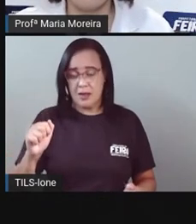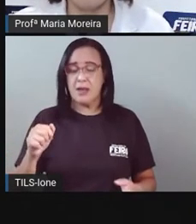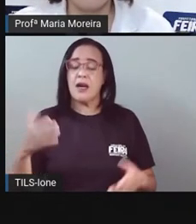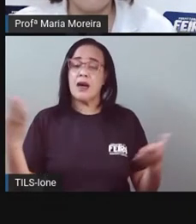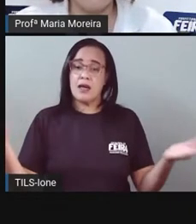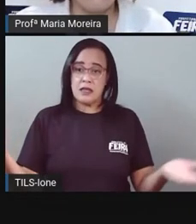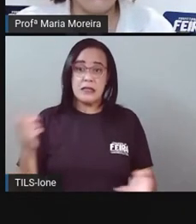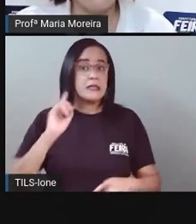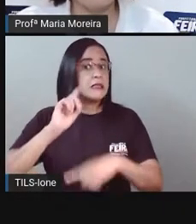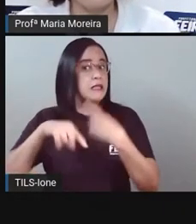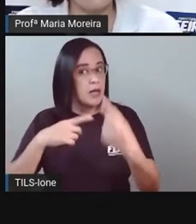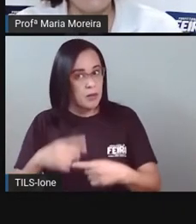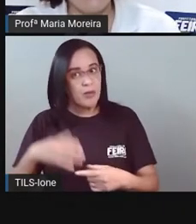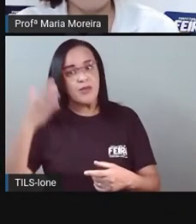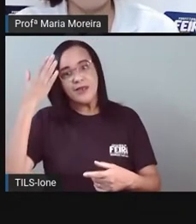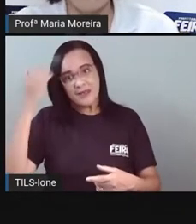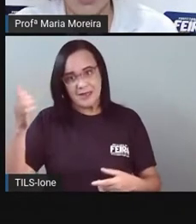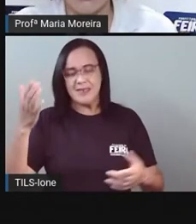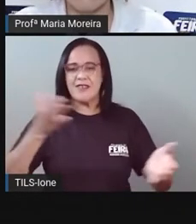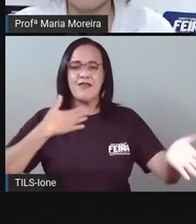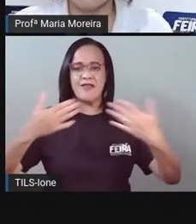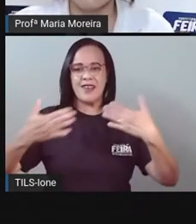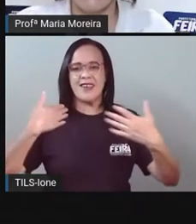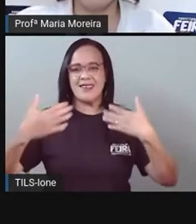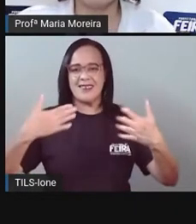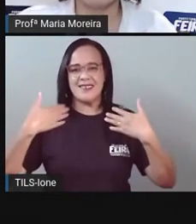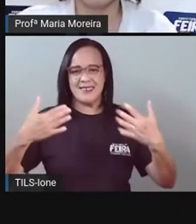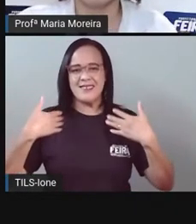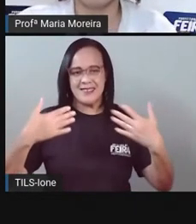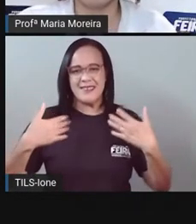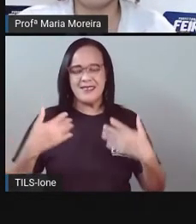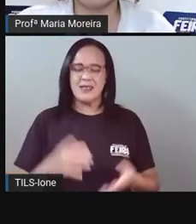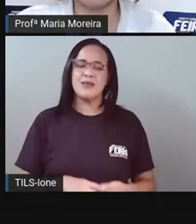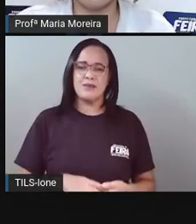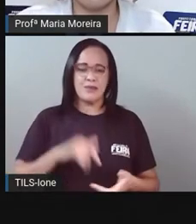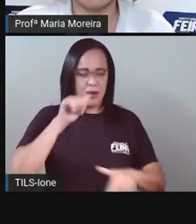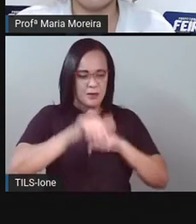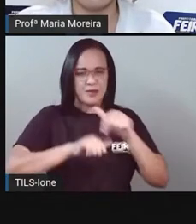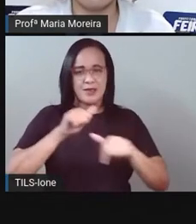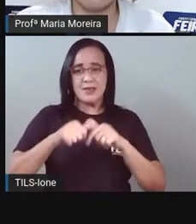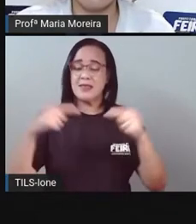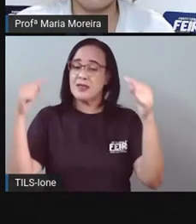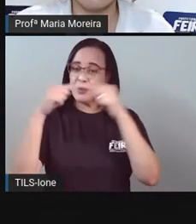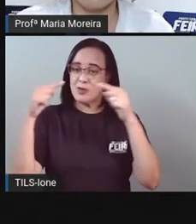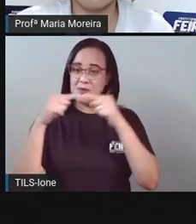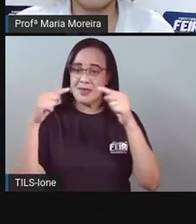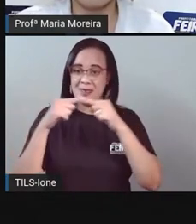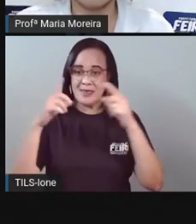Verão Outono e Inverno Tá? Vamos seguindo